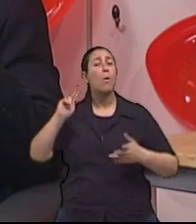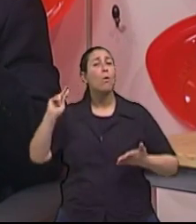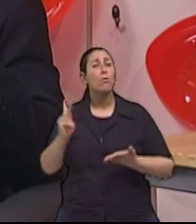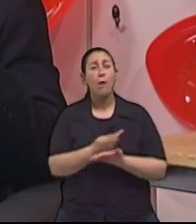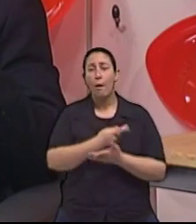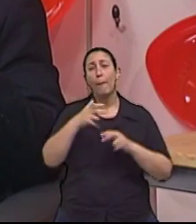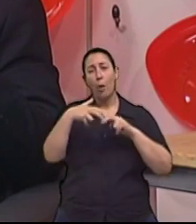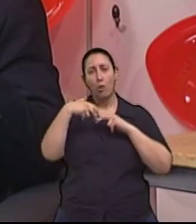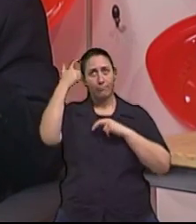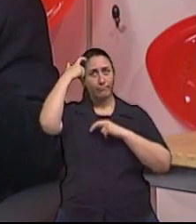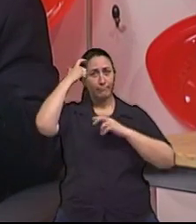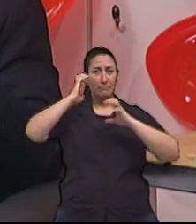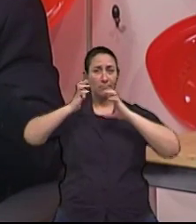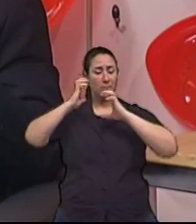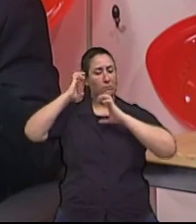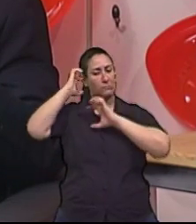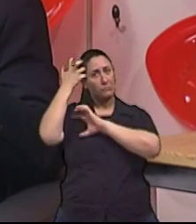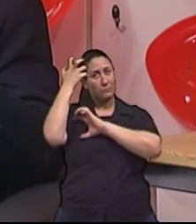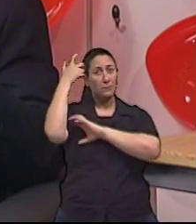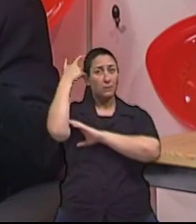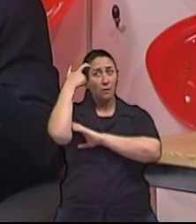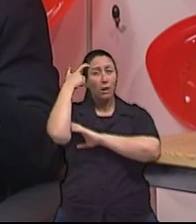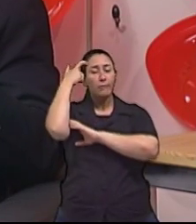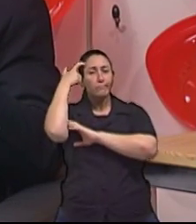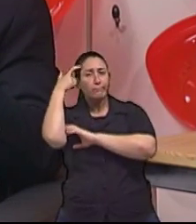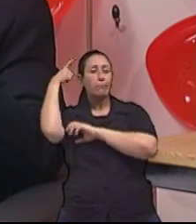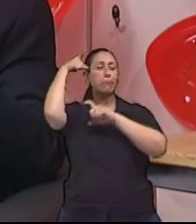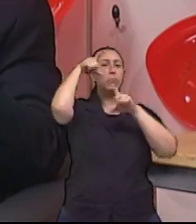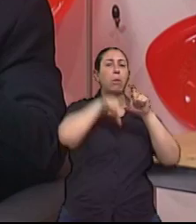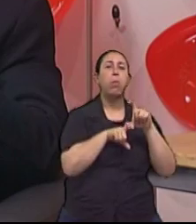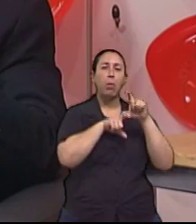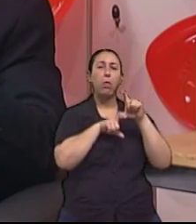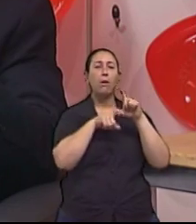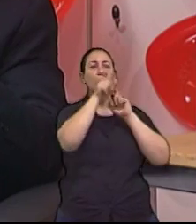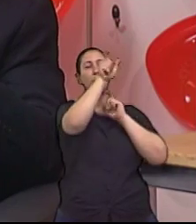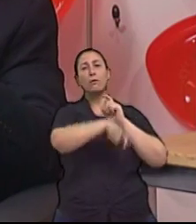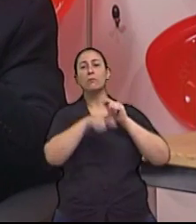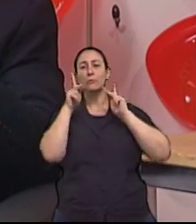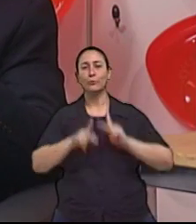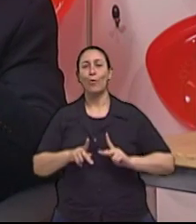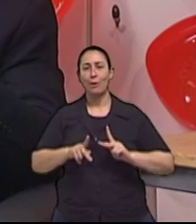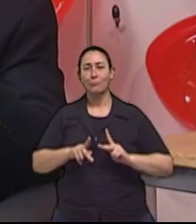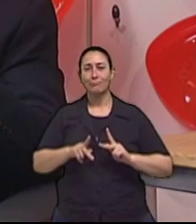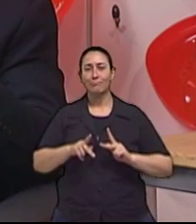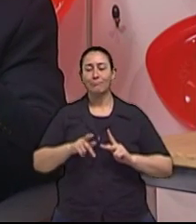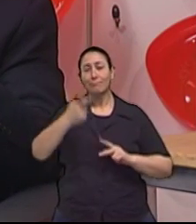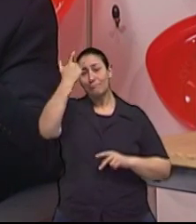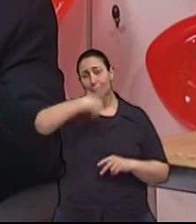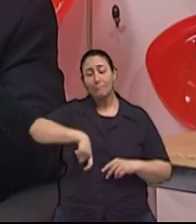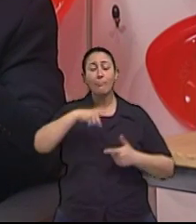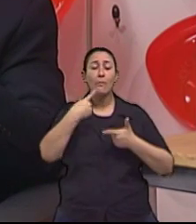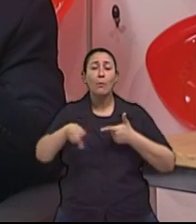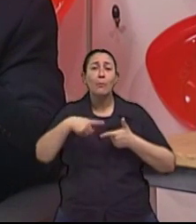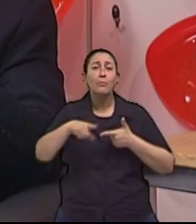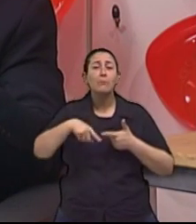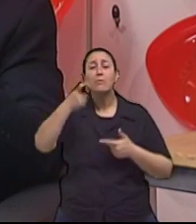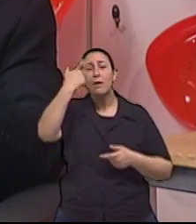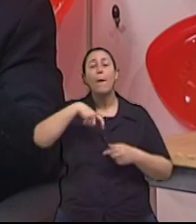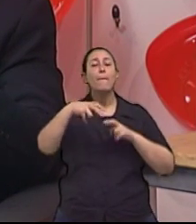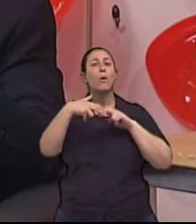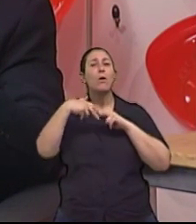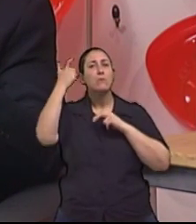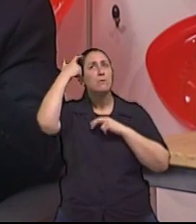a lesões cerebrais, portanto orgânicas, que levam o indivíduo a perder a sua independência sob o ponto de vista